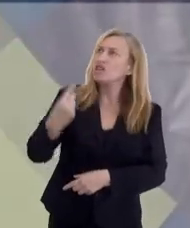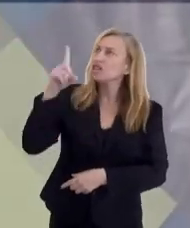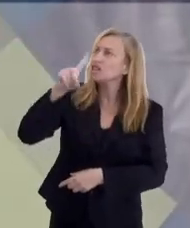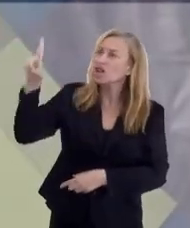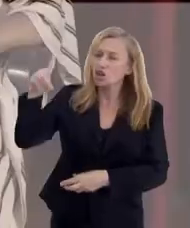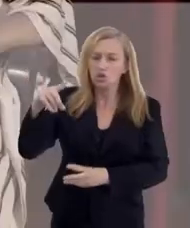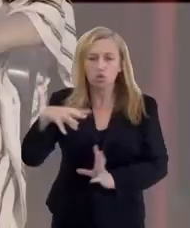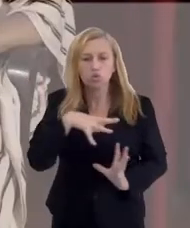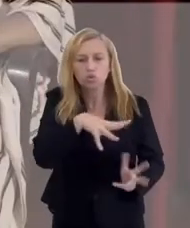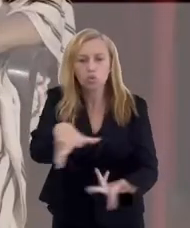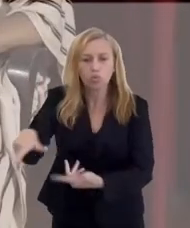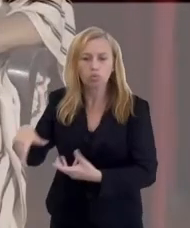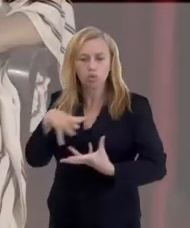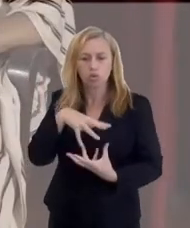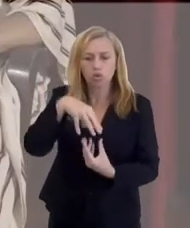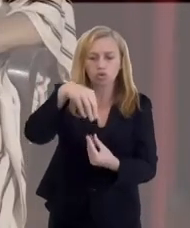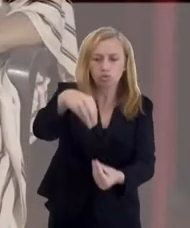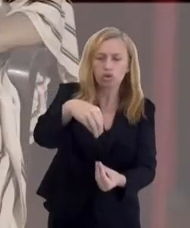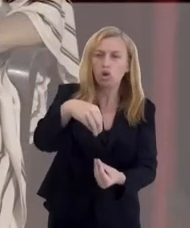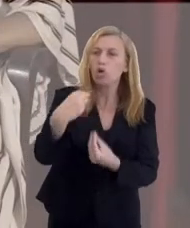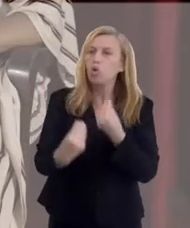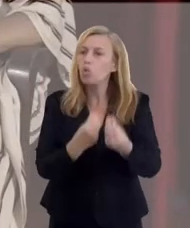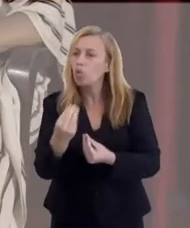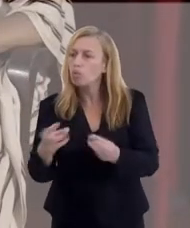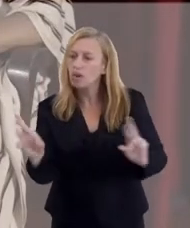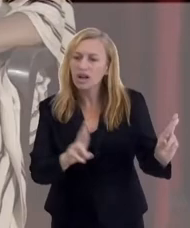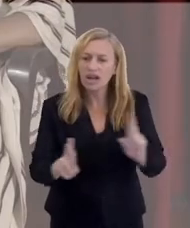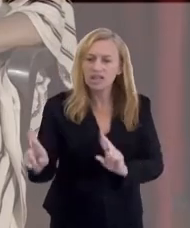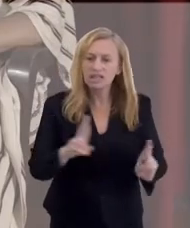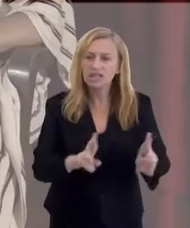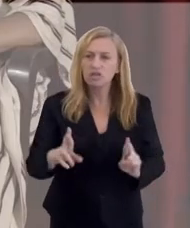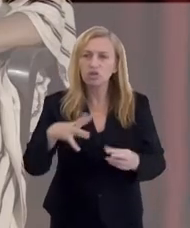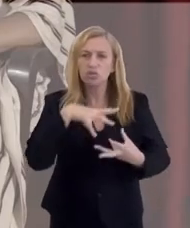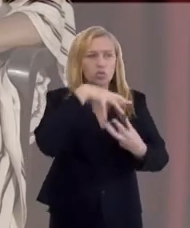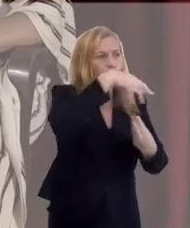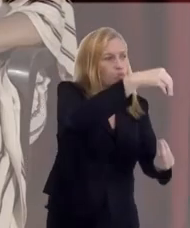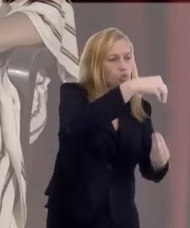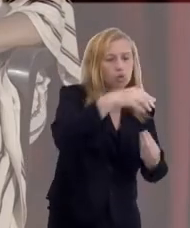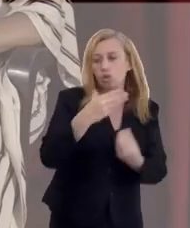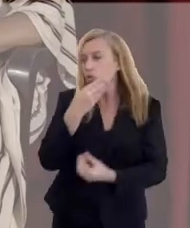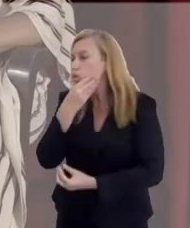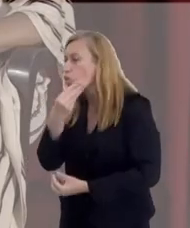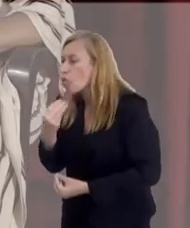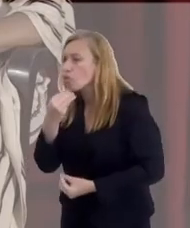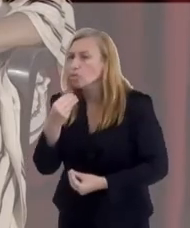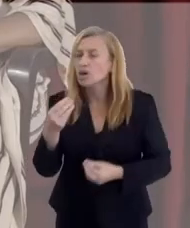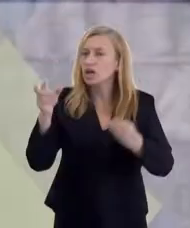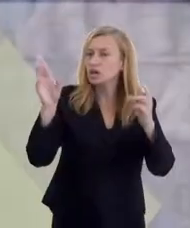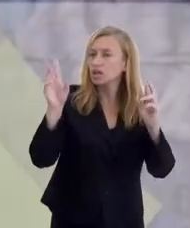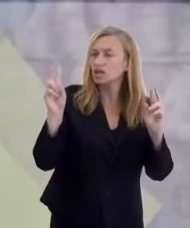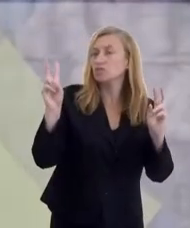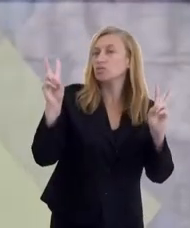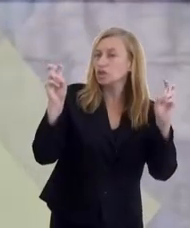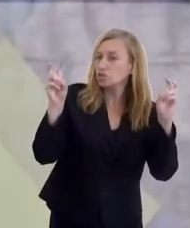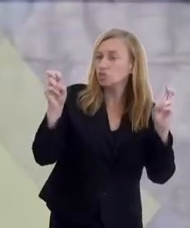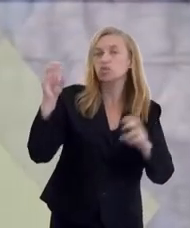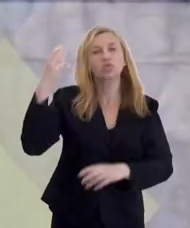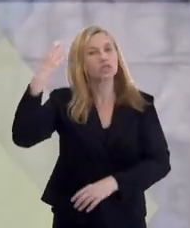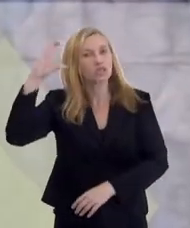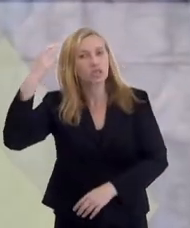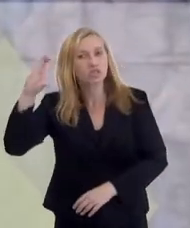o mundo espiritual, como é que se dá a relação entre os Espíritos e os homens, as questões